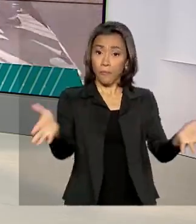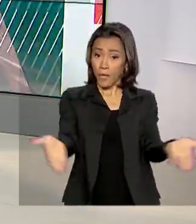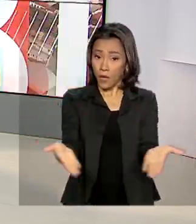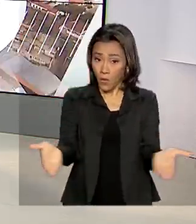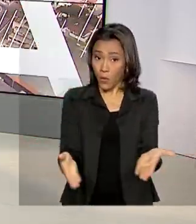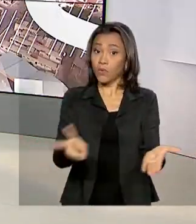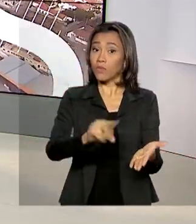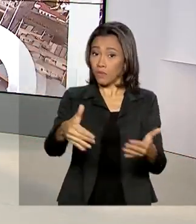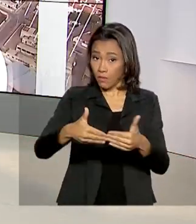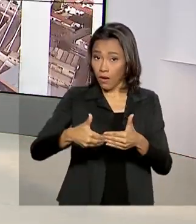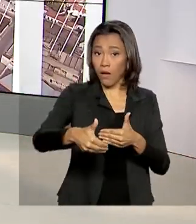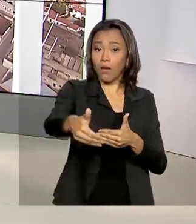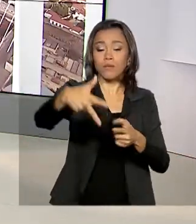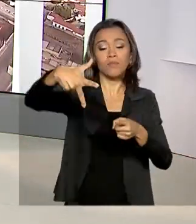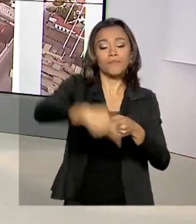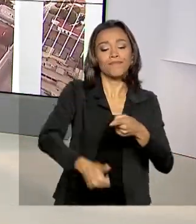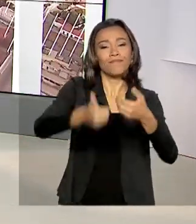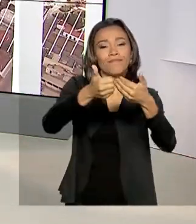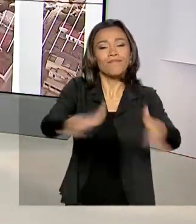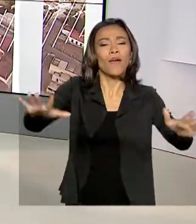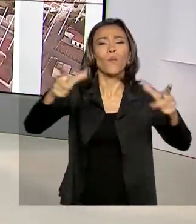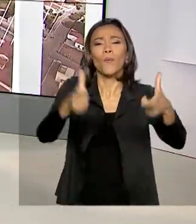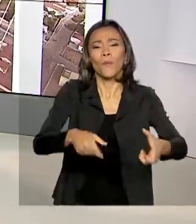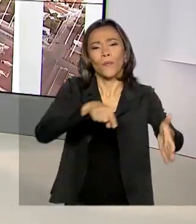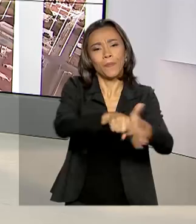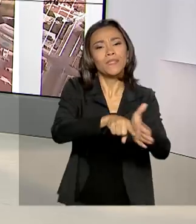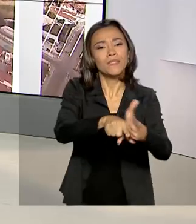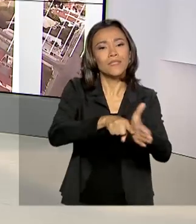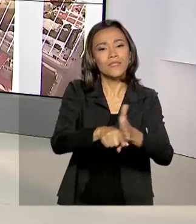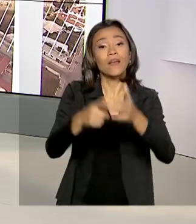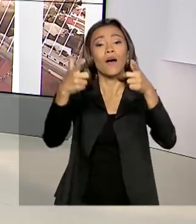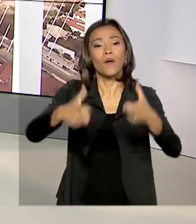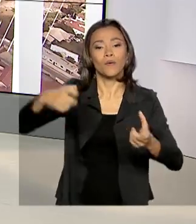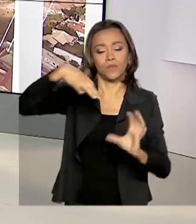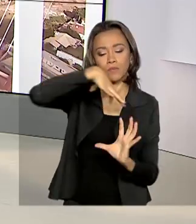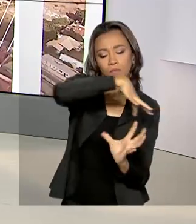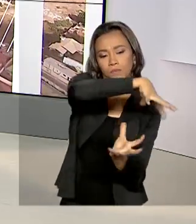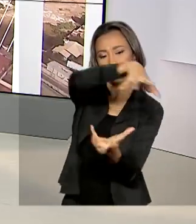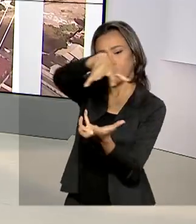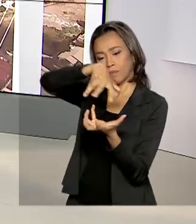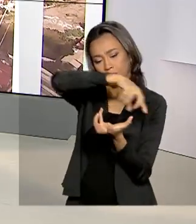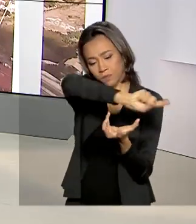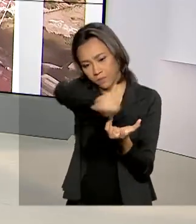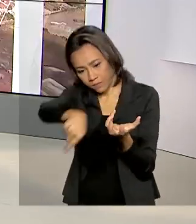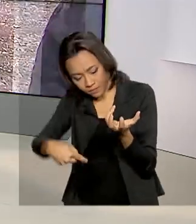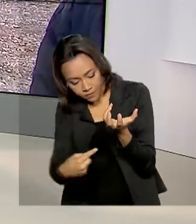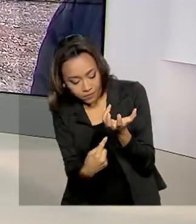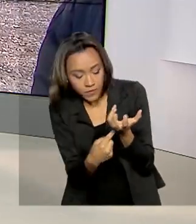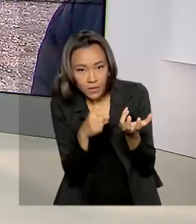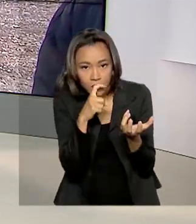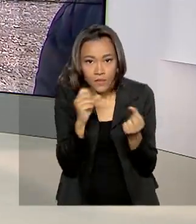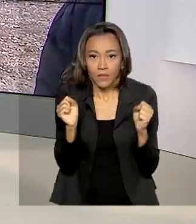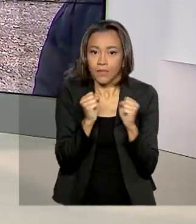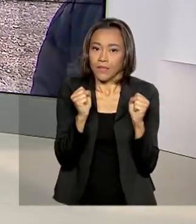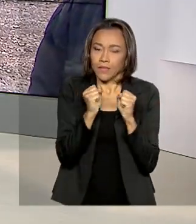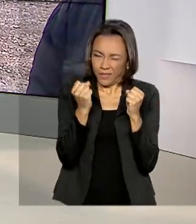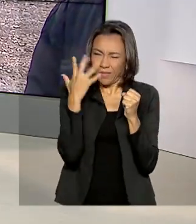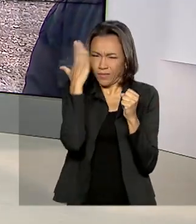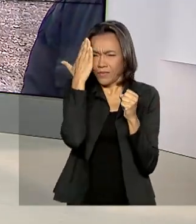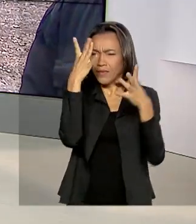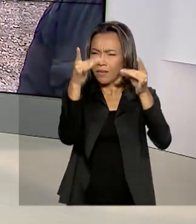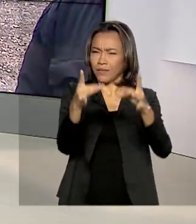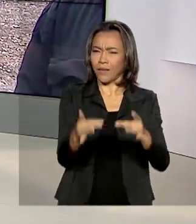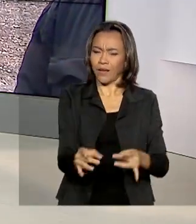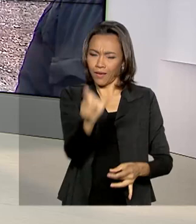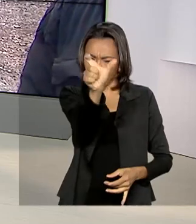inaugurada a nova base brasileira de pesquisa na Antártica. Vamos então direto ao continente gelado saber os detalhes ao vivo com Maurício